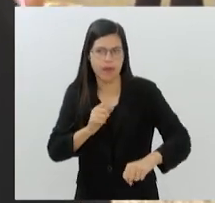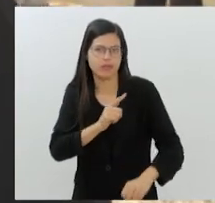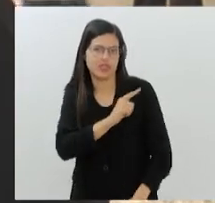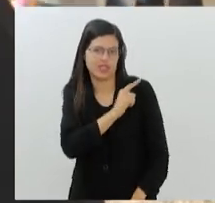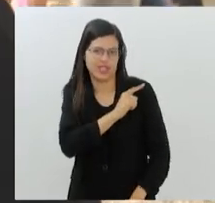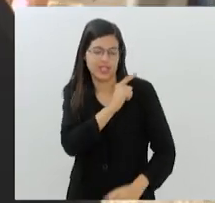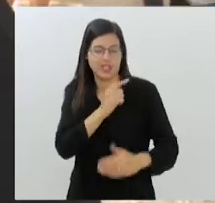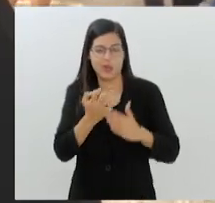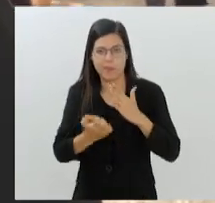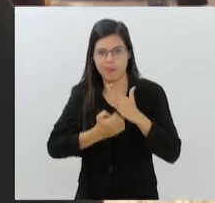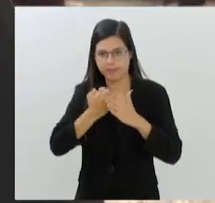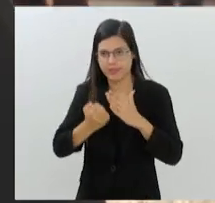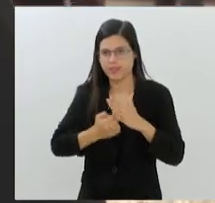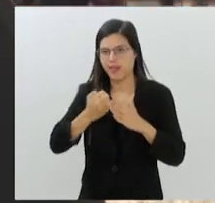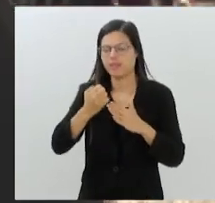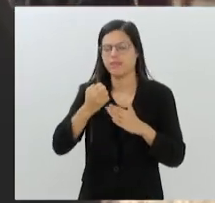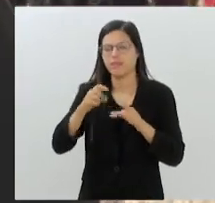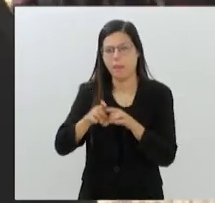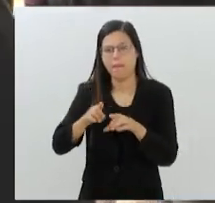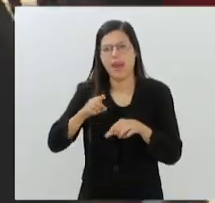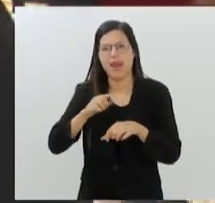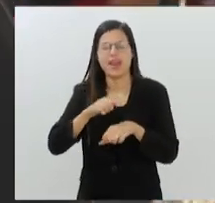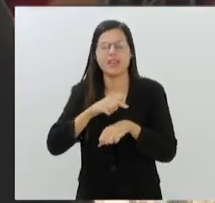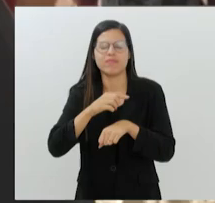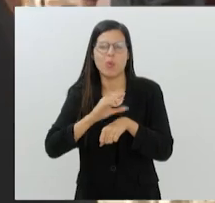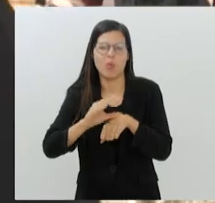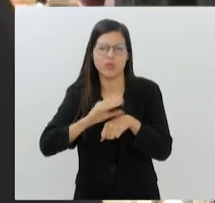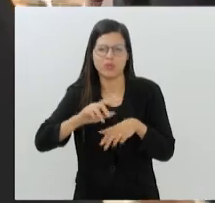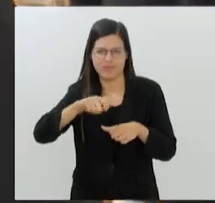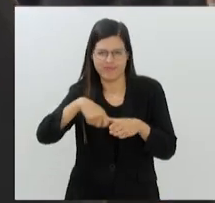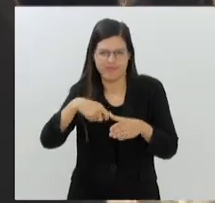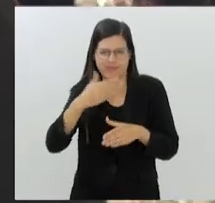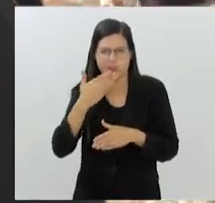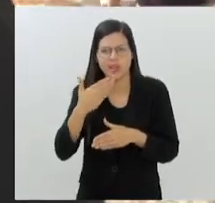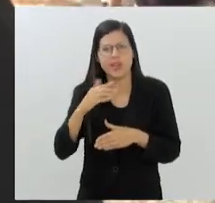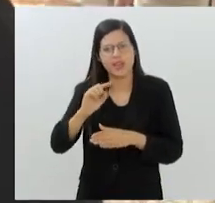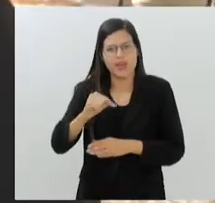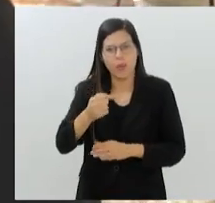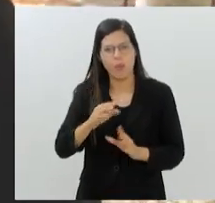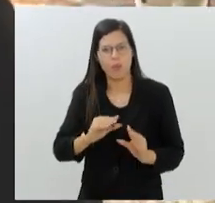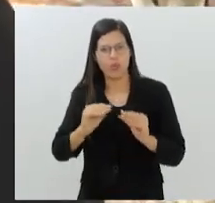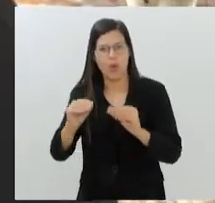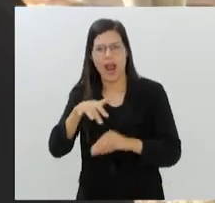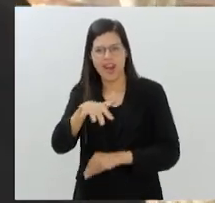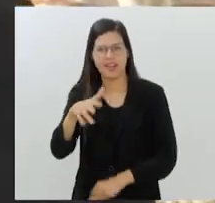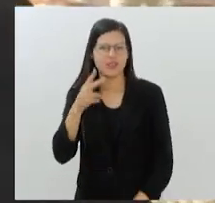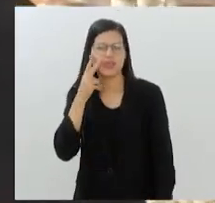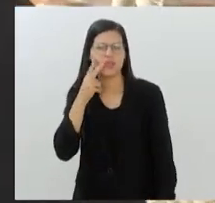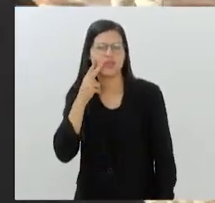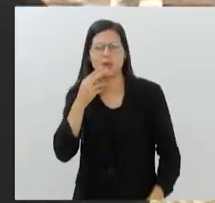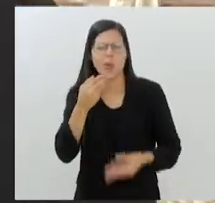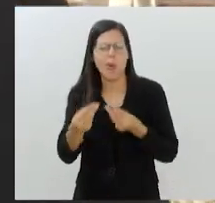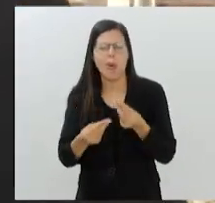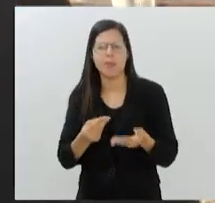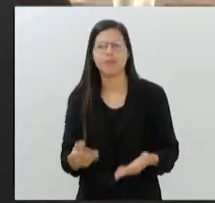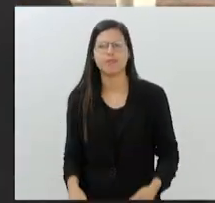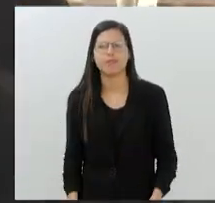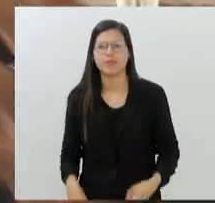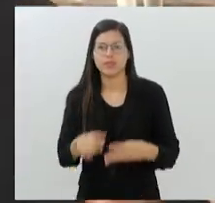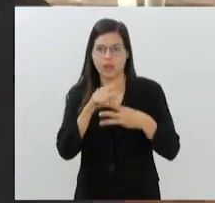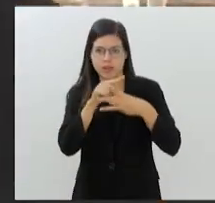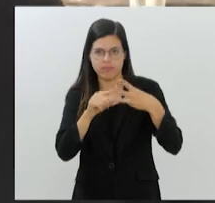empresarial e gastronomia, mas resolveu partir pra essa área dos vinhos, né? Como que surgiu esse interesse? A gastronomia, ela tem três pilares.